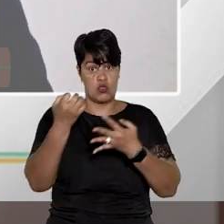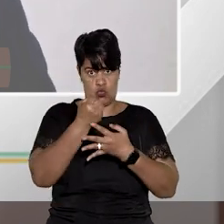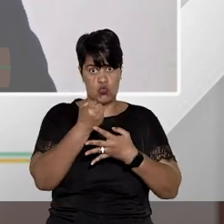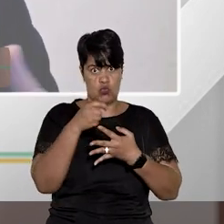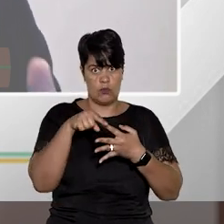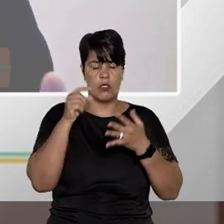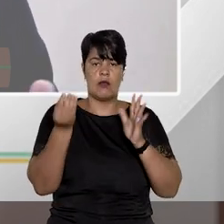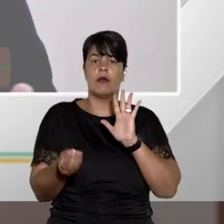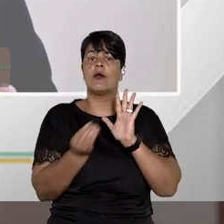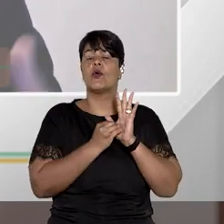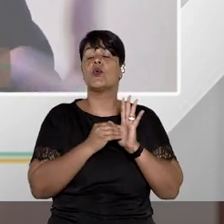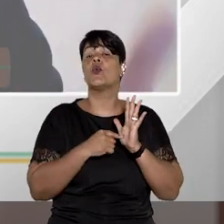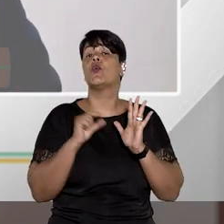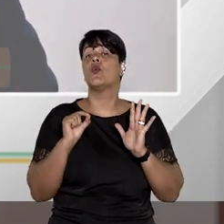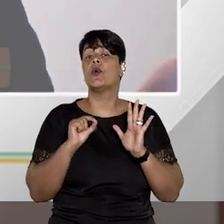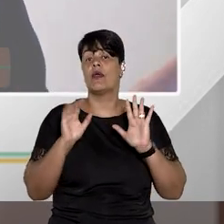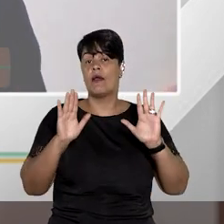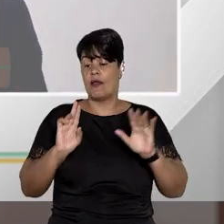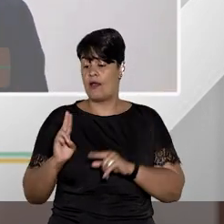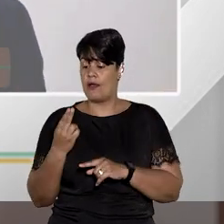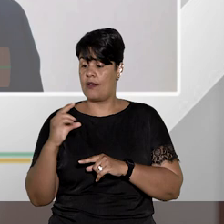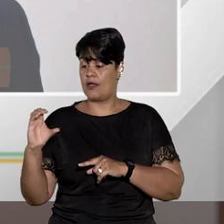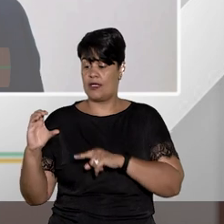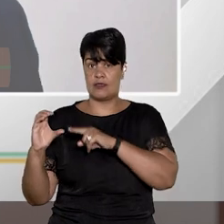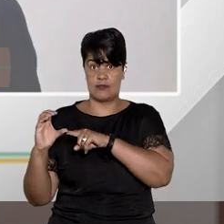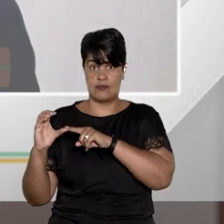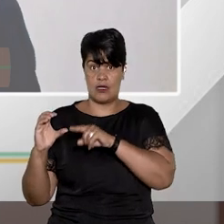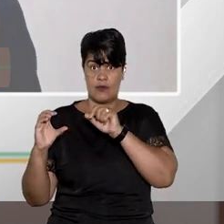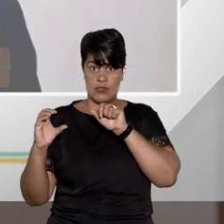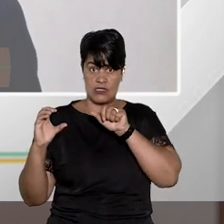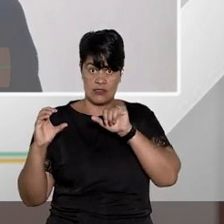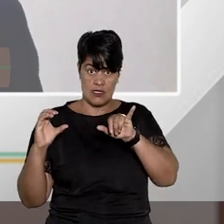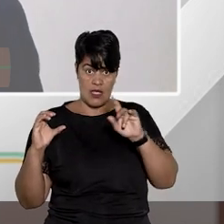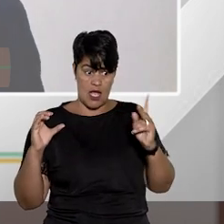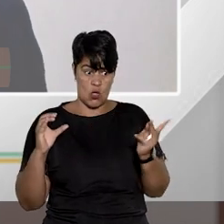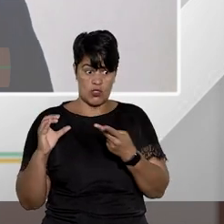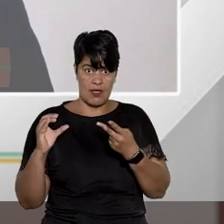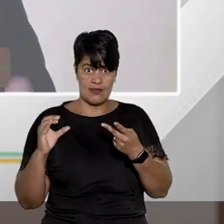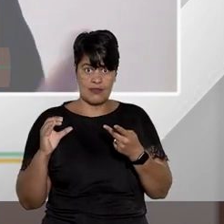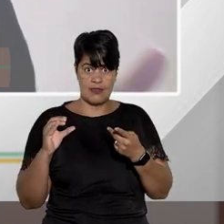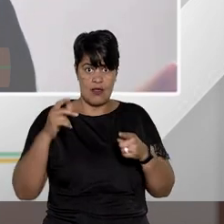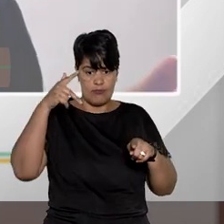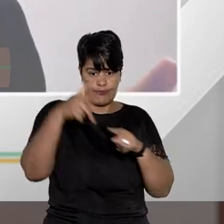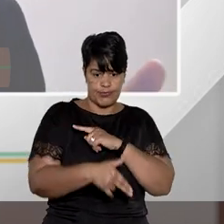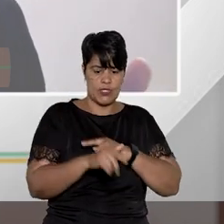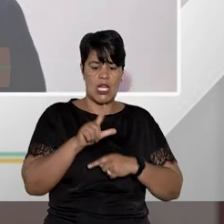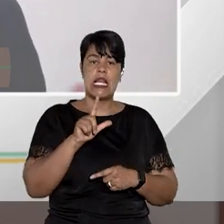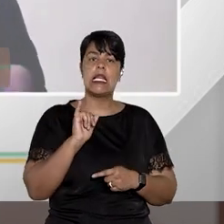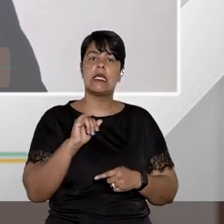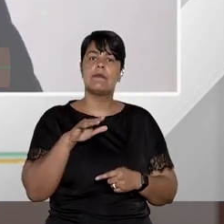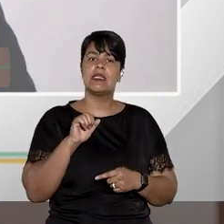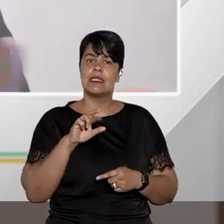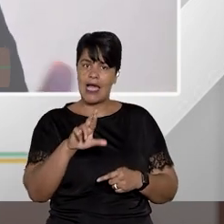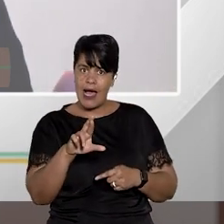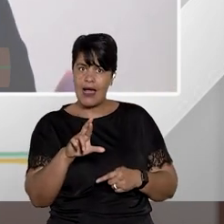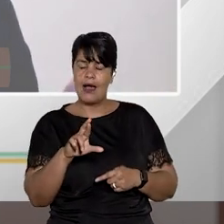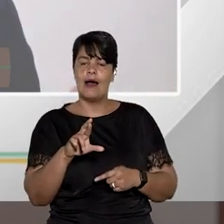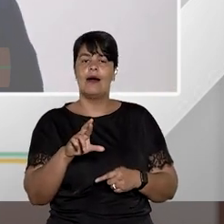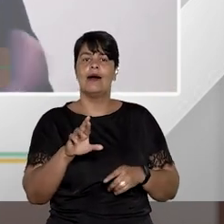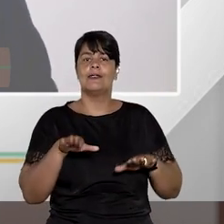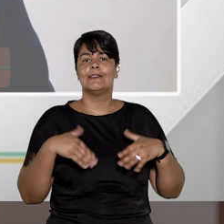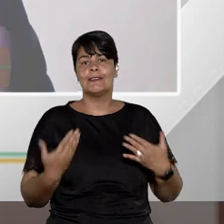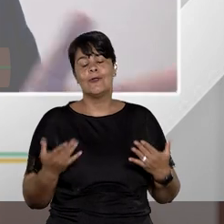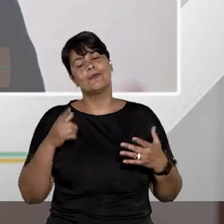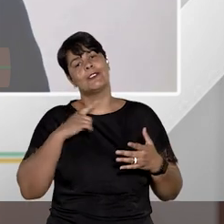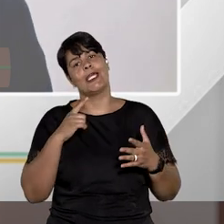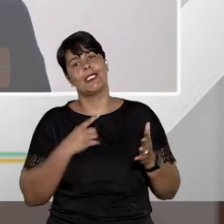que diz assim, olha, não cabe habeas corpus contra o indeferimento de decisão eliminada, mas o próprio Supremo Tribunal Federal que traz a